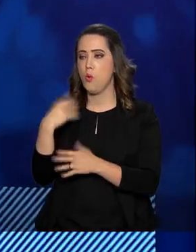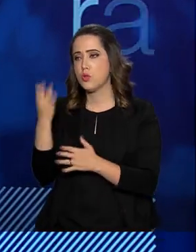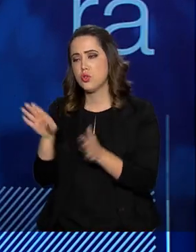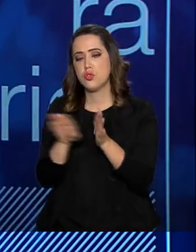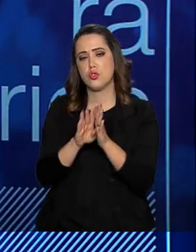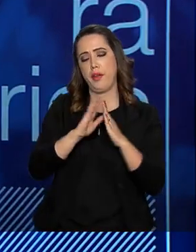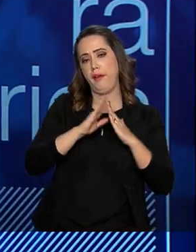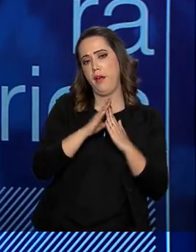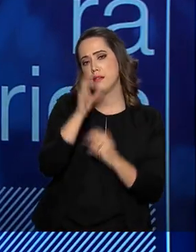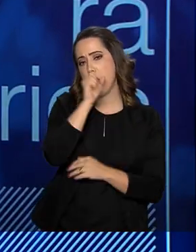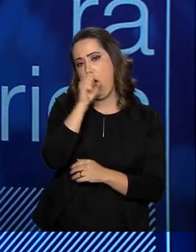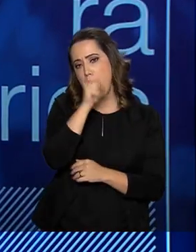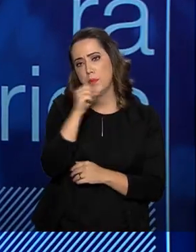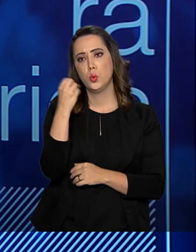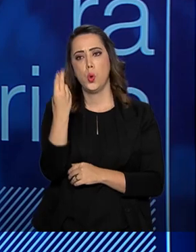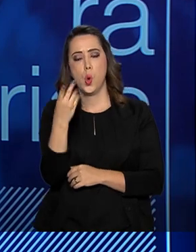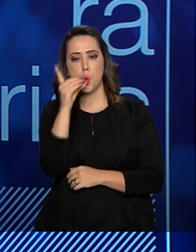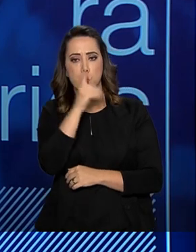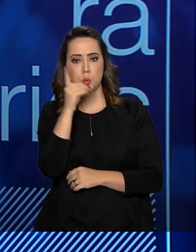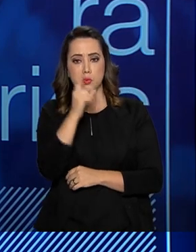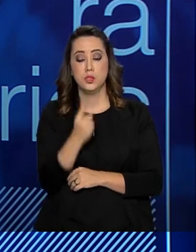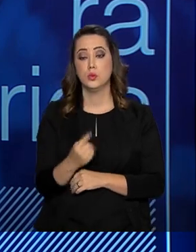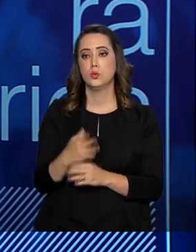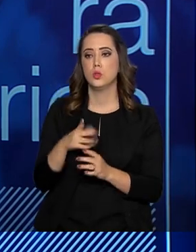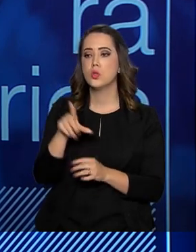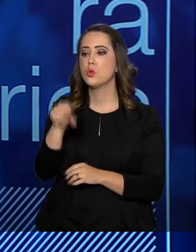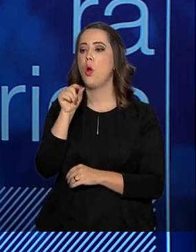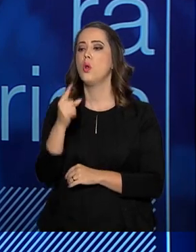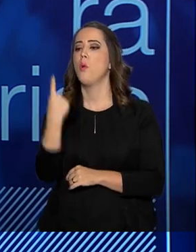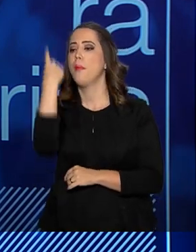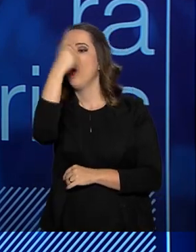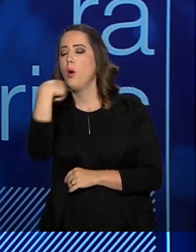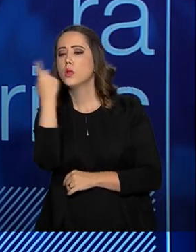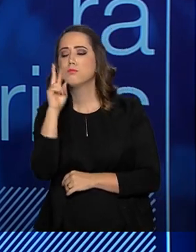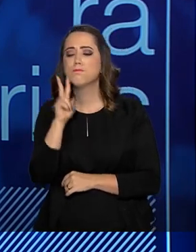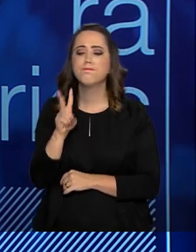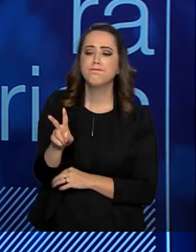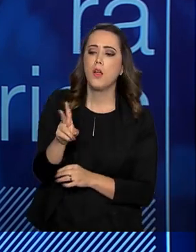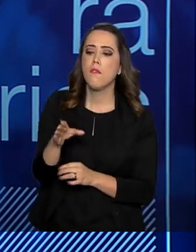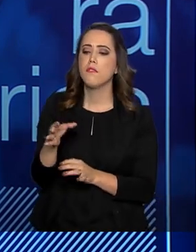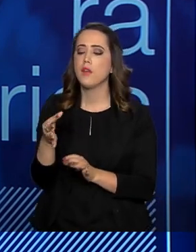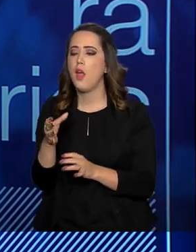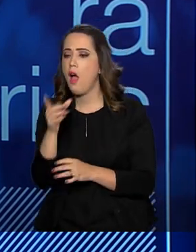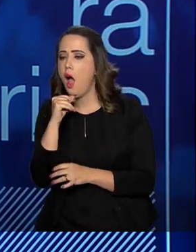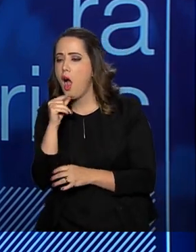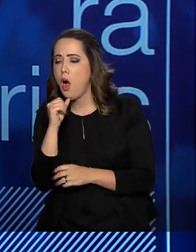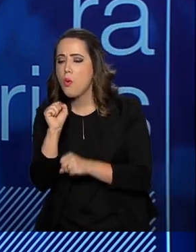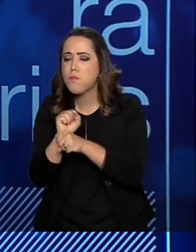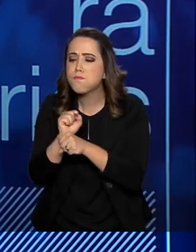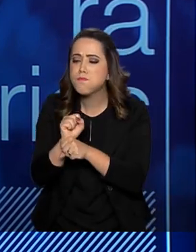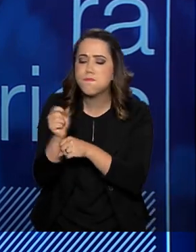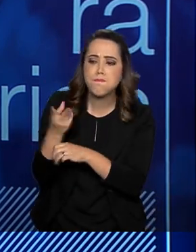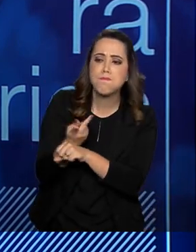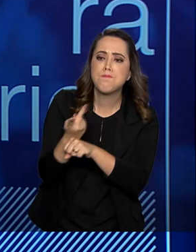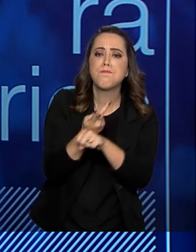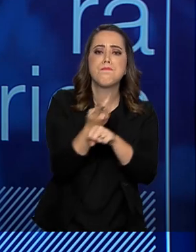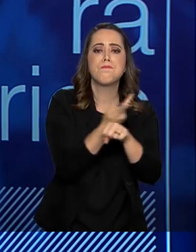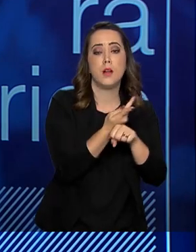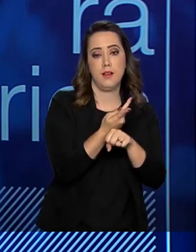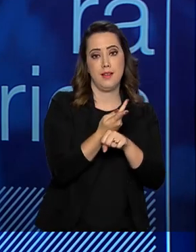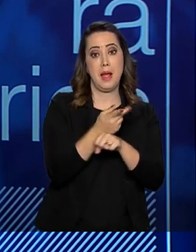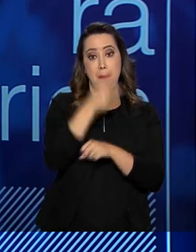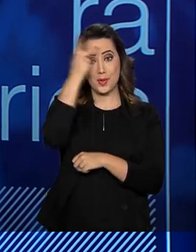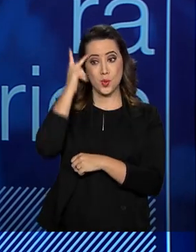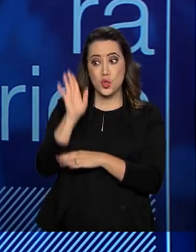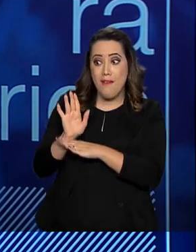no domingo, a depender do cidadão, tira ali uma hora, olha o seu quintal, elimina os focos, a pessoa